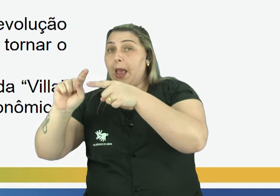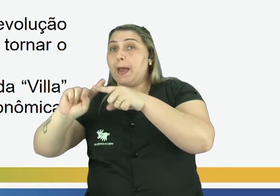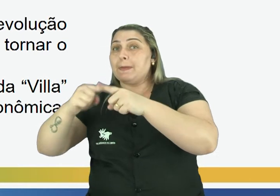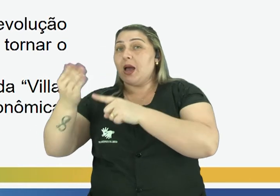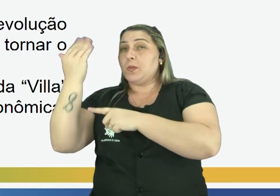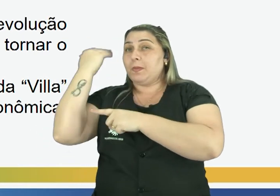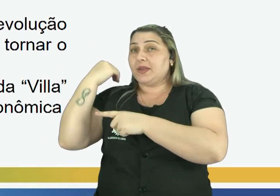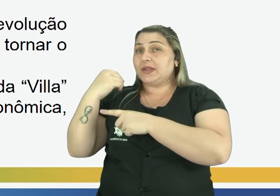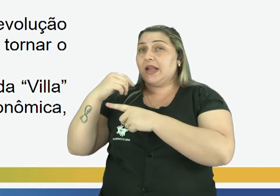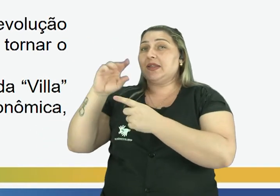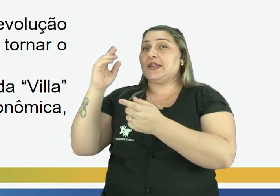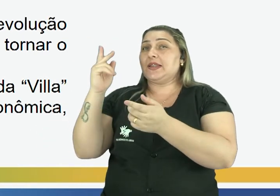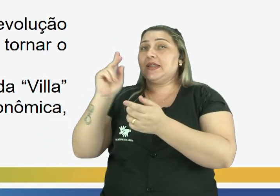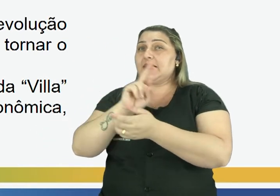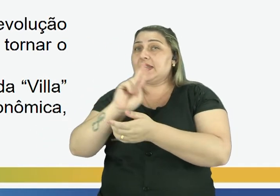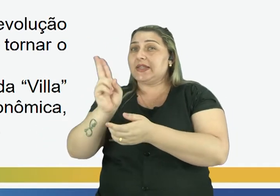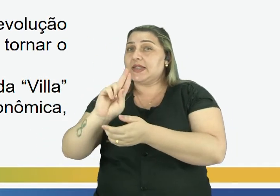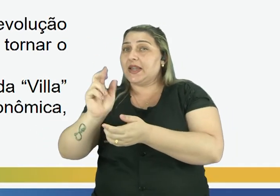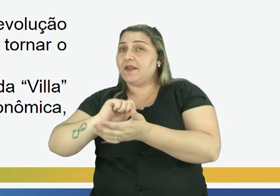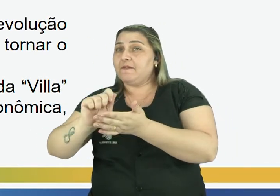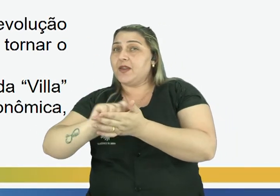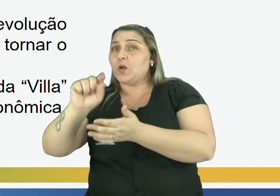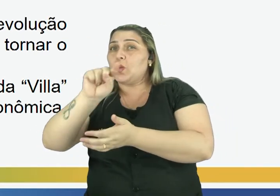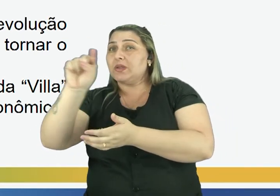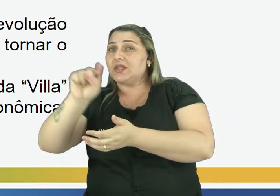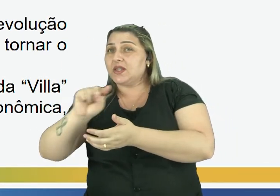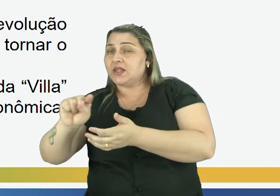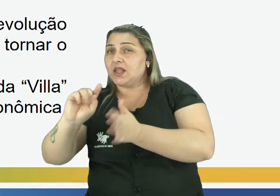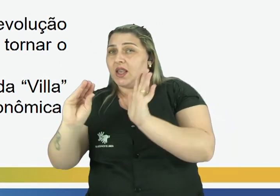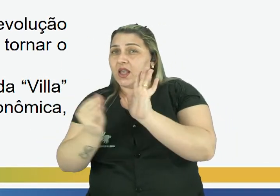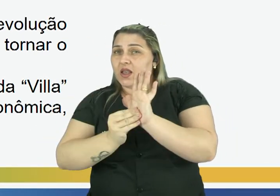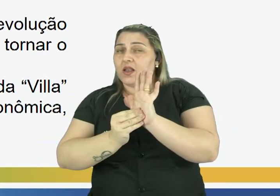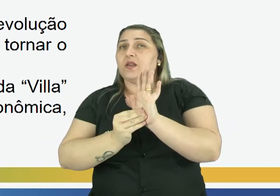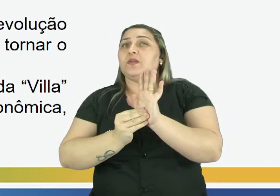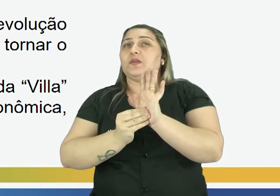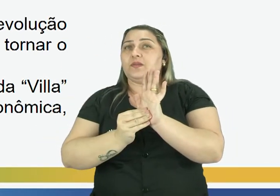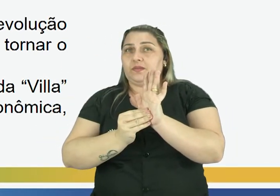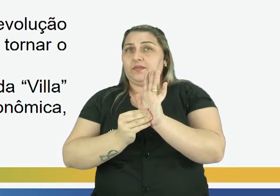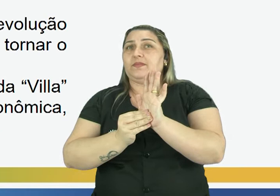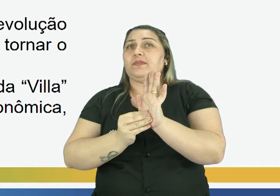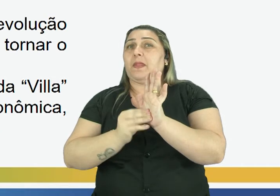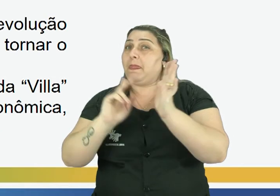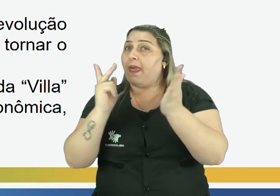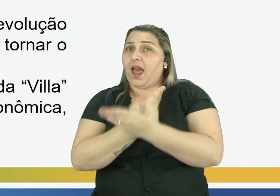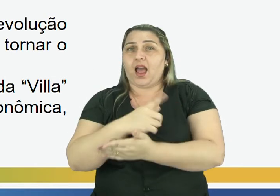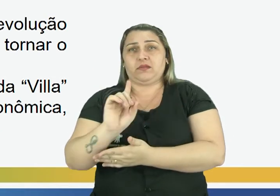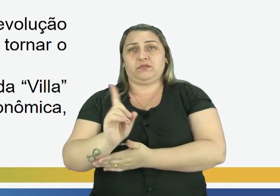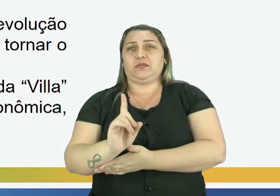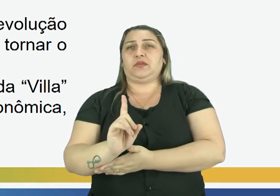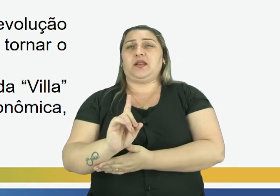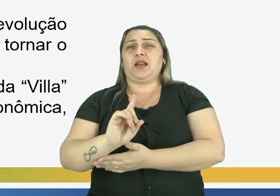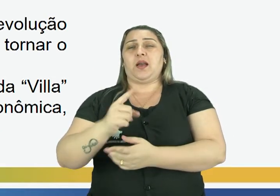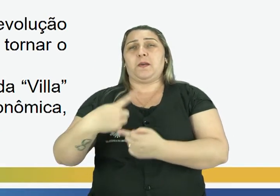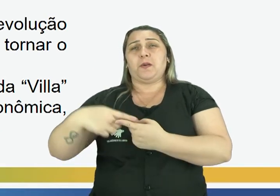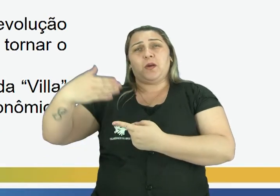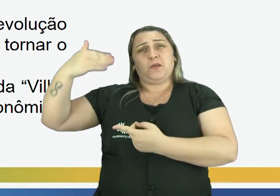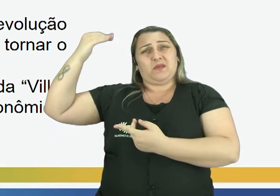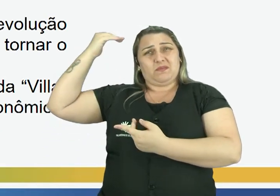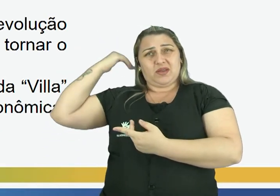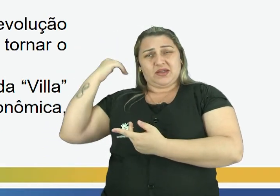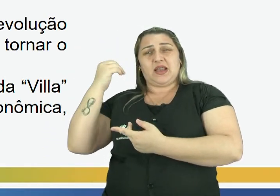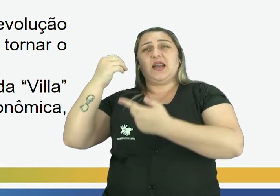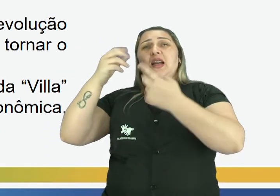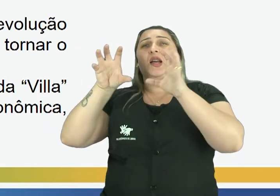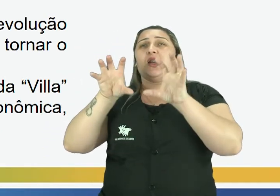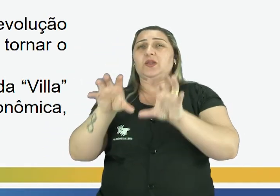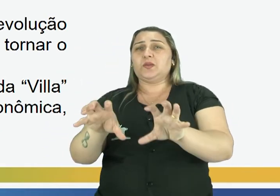assim, porque tem o som de Z, então eles colocaram o Z. Não é porque está errado, a professora digitou errado,